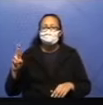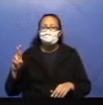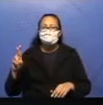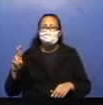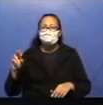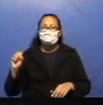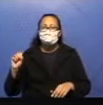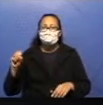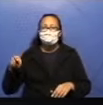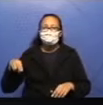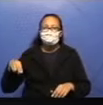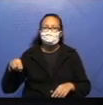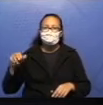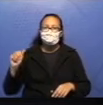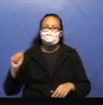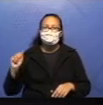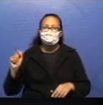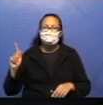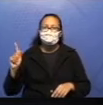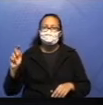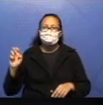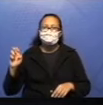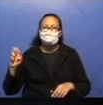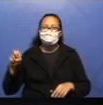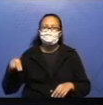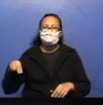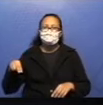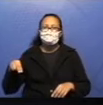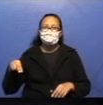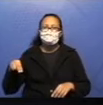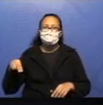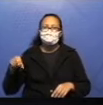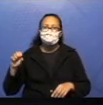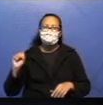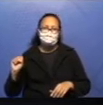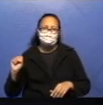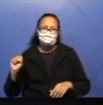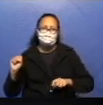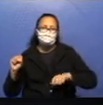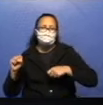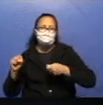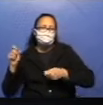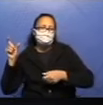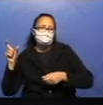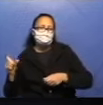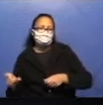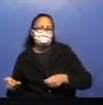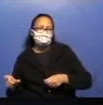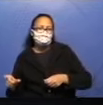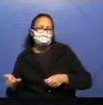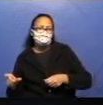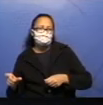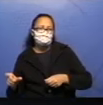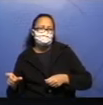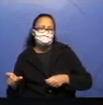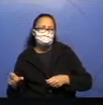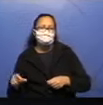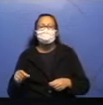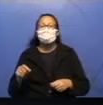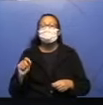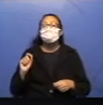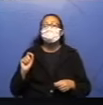Três. Acontecimentos. Os fatos que aconteceram. Os verbos que indicam esses fatos também.